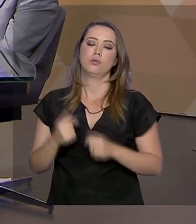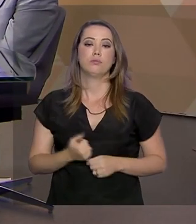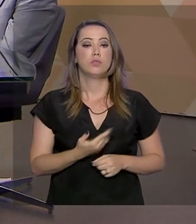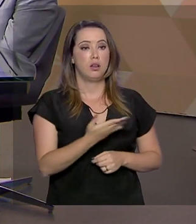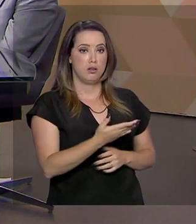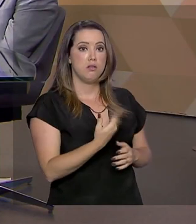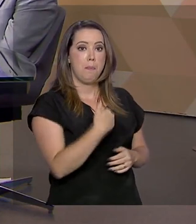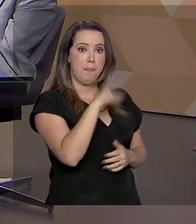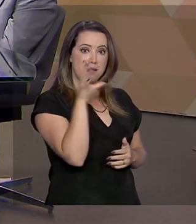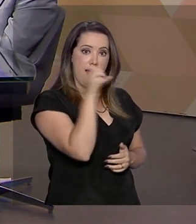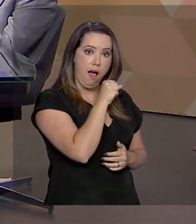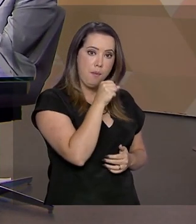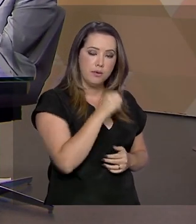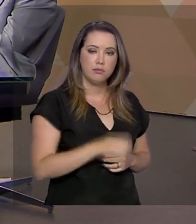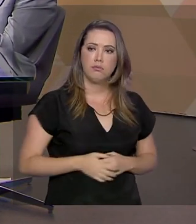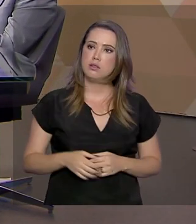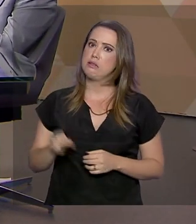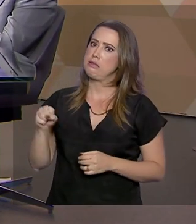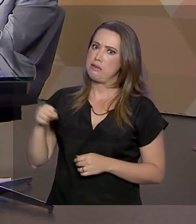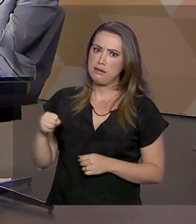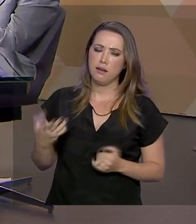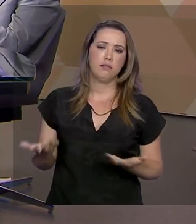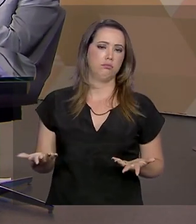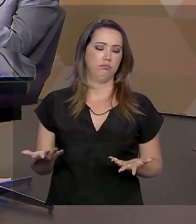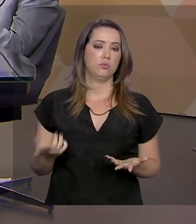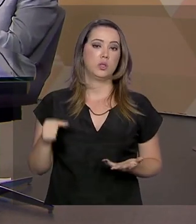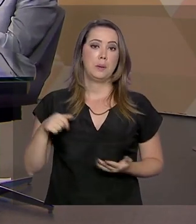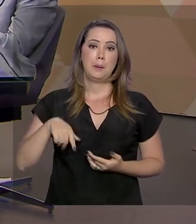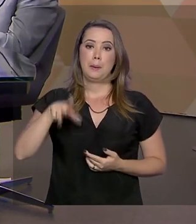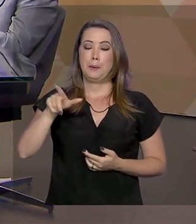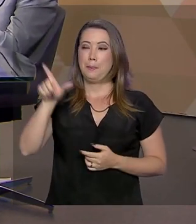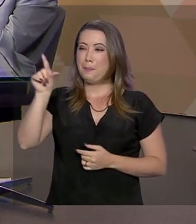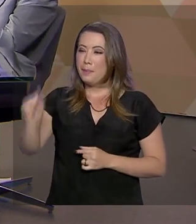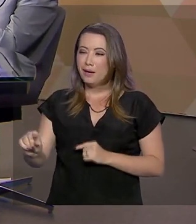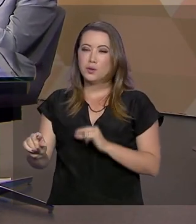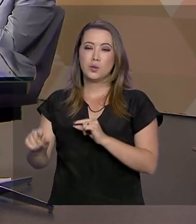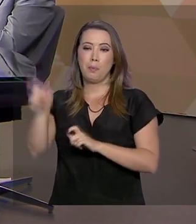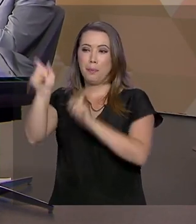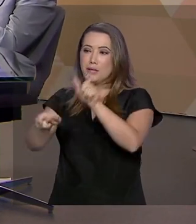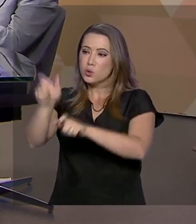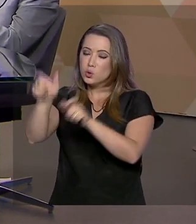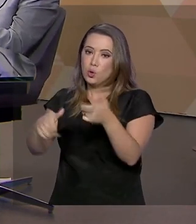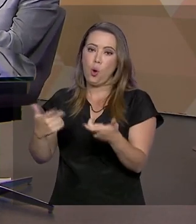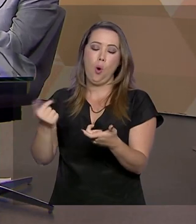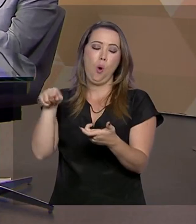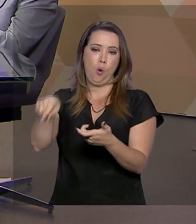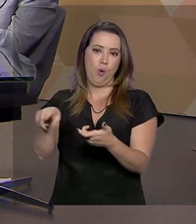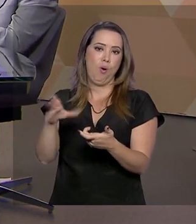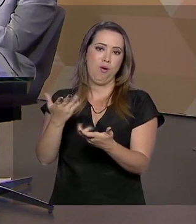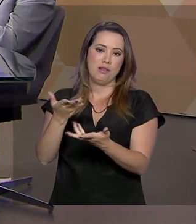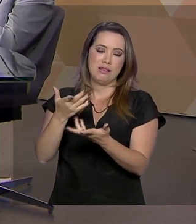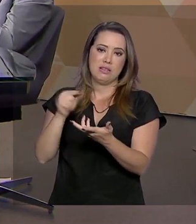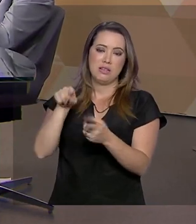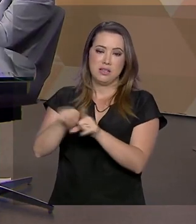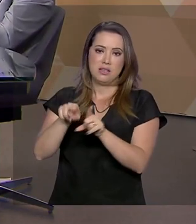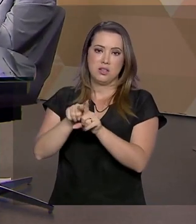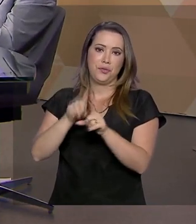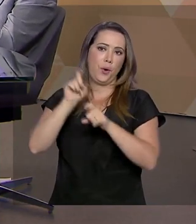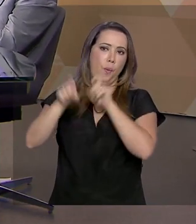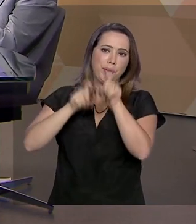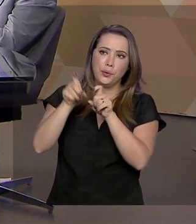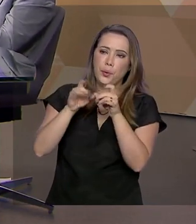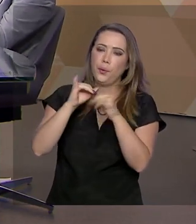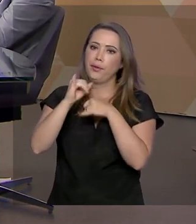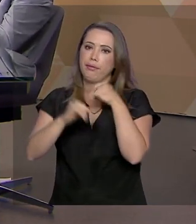agilidade? Sem dúvida nenhuma. E quanto menos pessoas envolvidas no processo, as máquinas, inteligência artificial, sistemas,